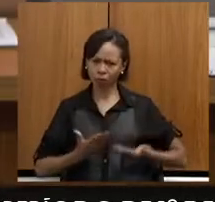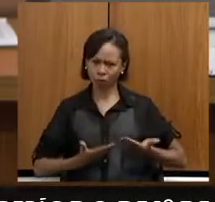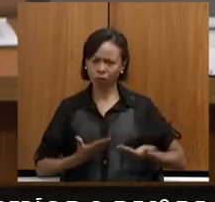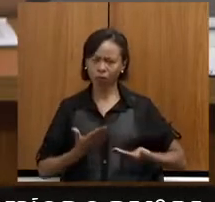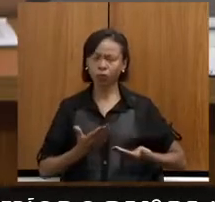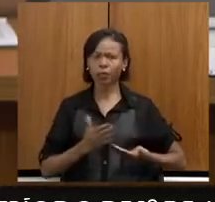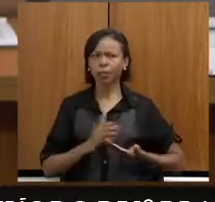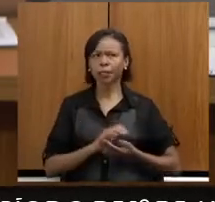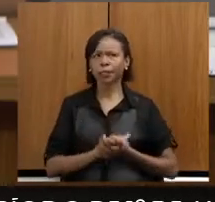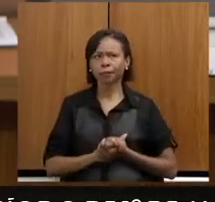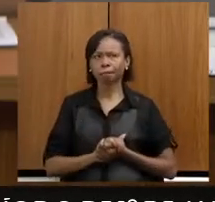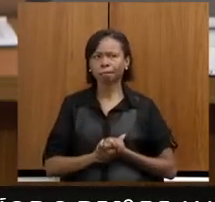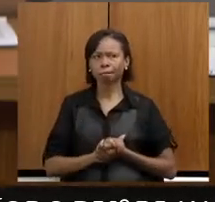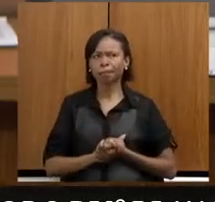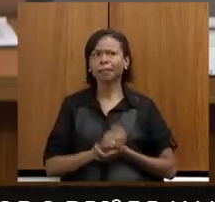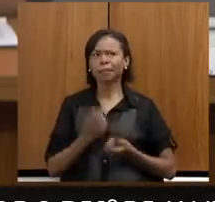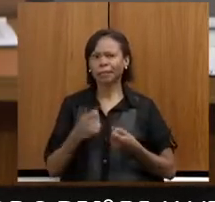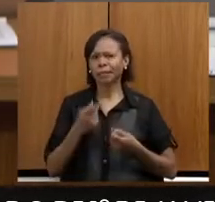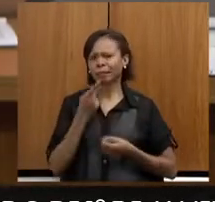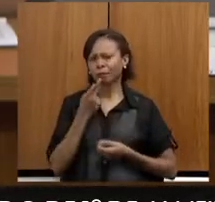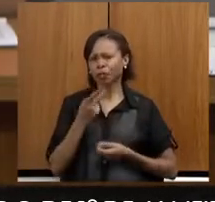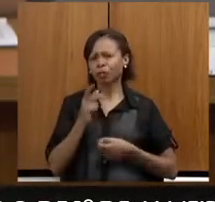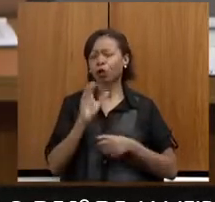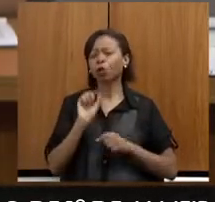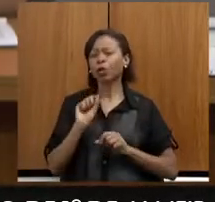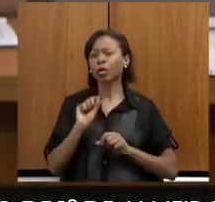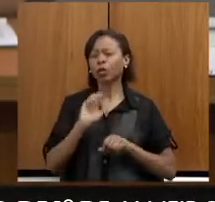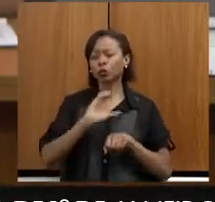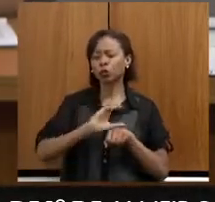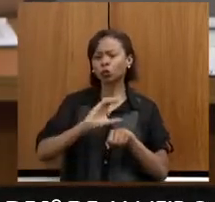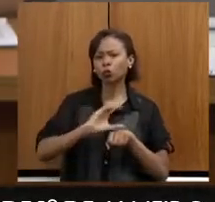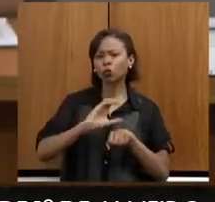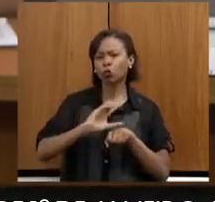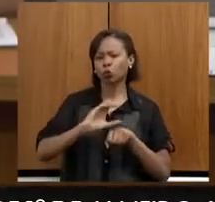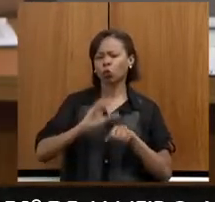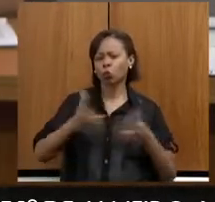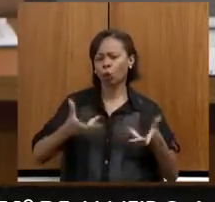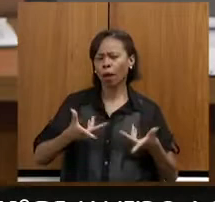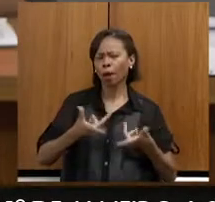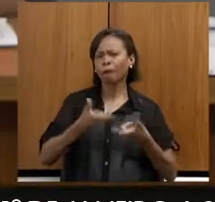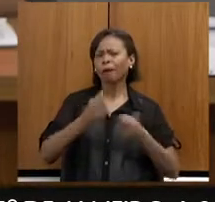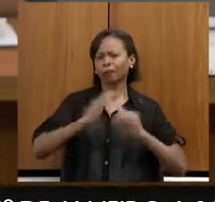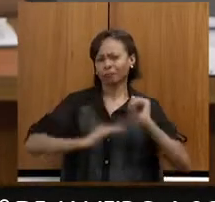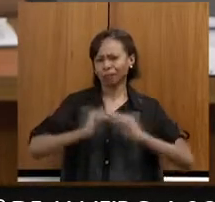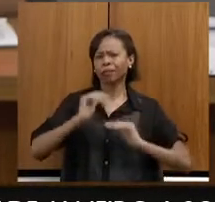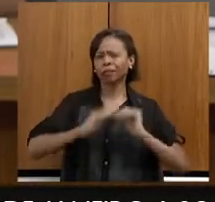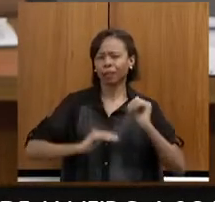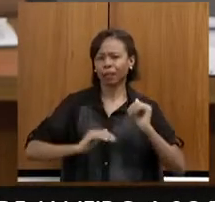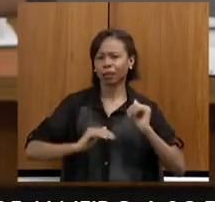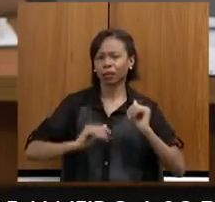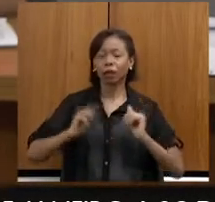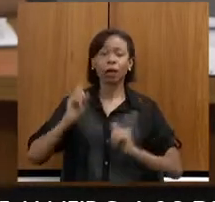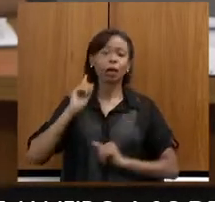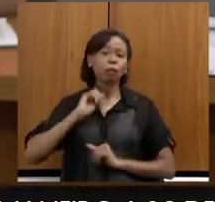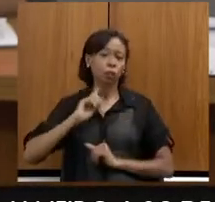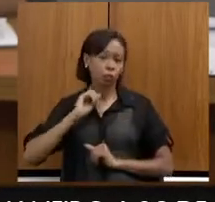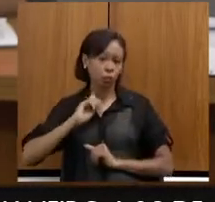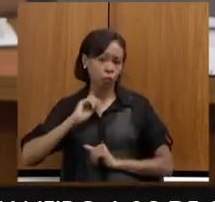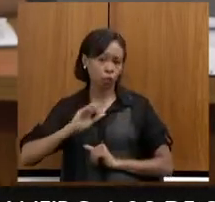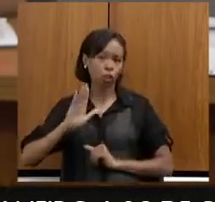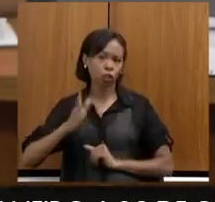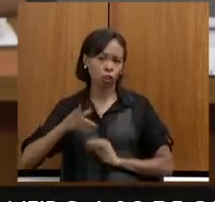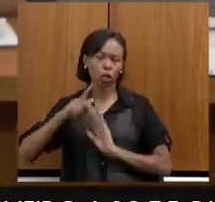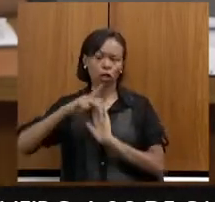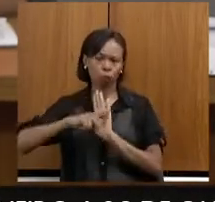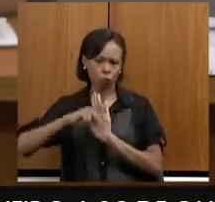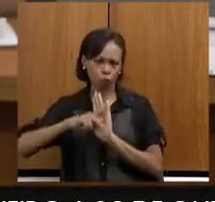muito em qualificação profissional. Eu acho que hoje o Estado de Minas, além dos projetos que eu já apresentei de qualificação